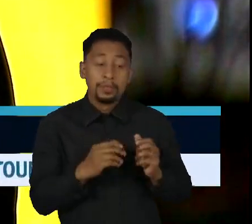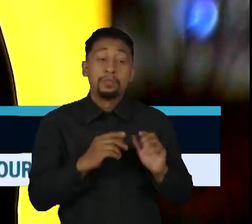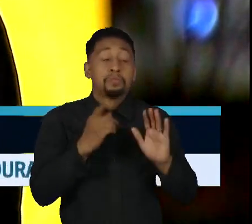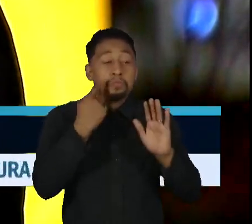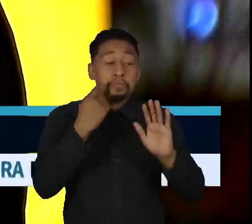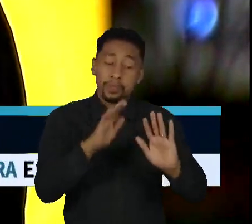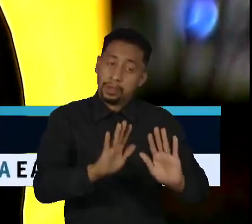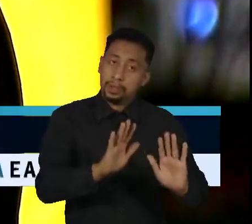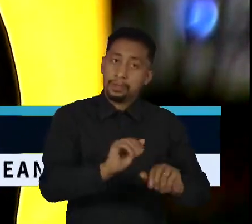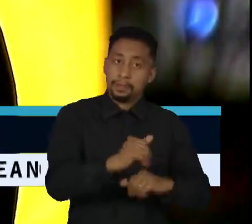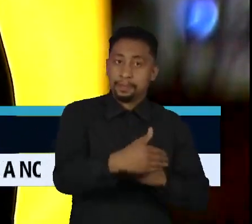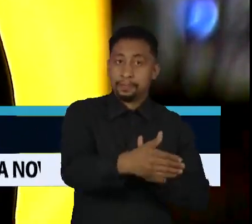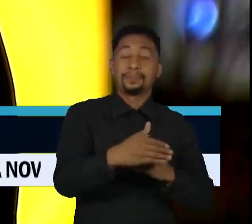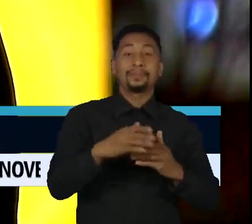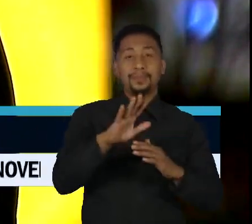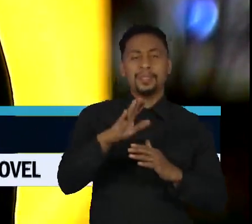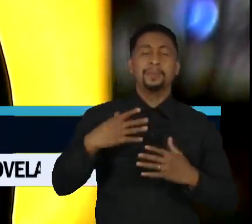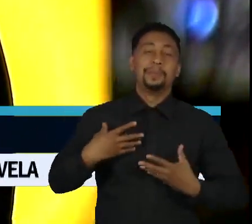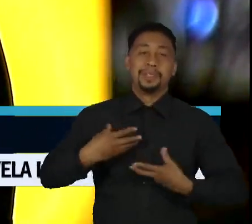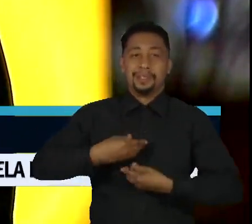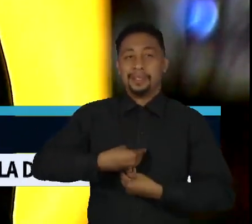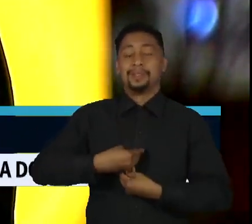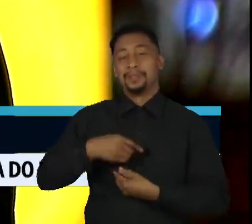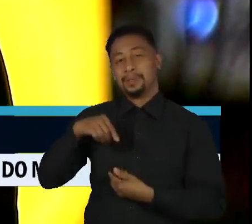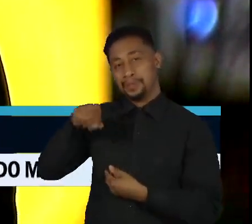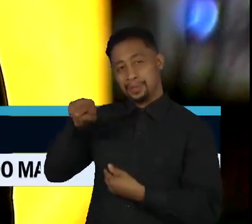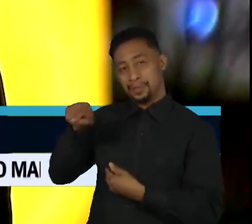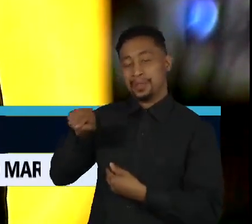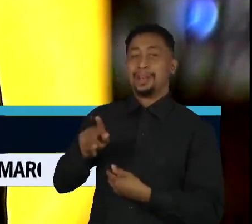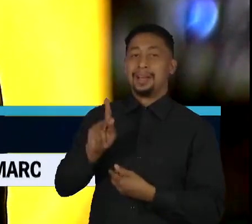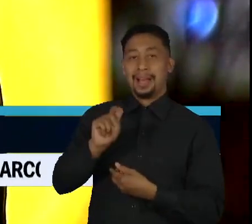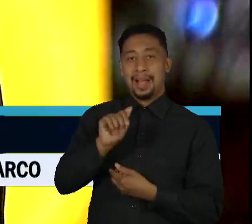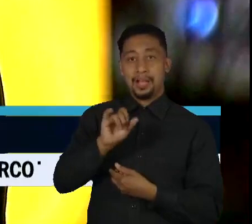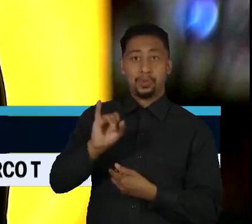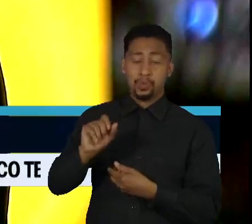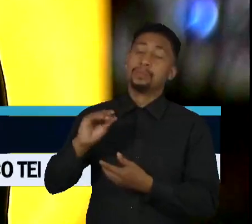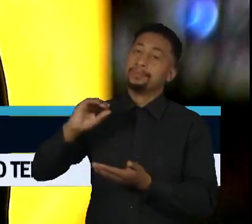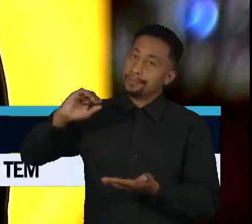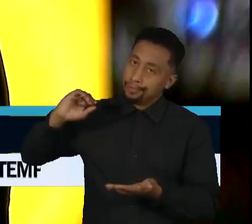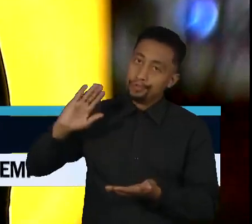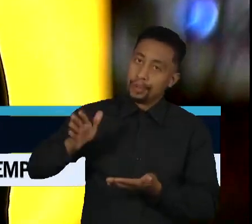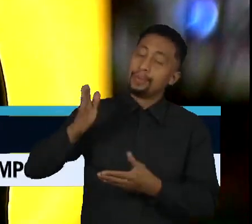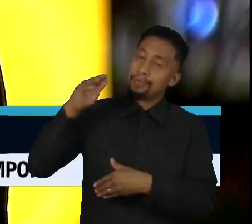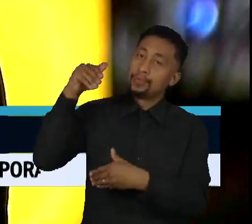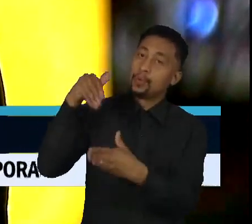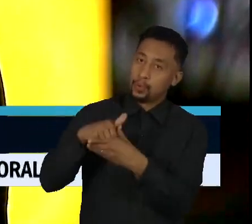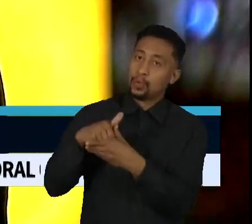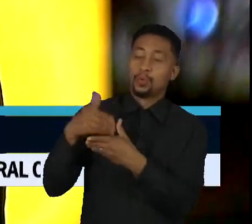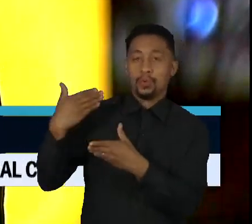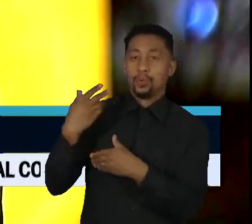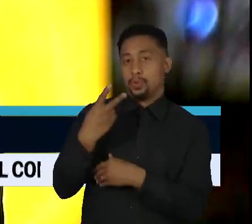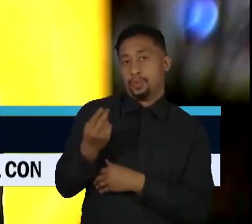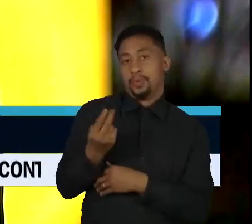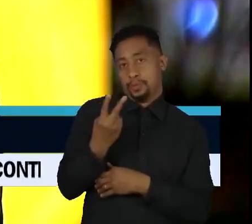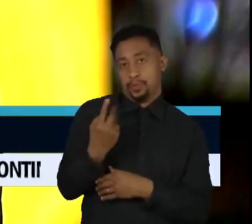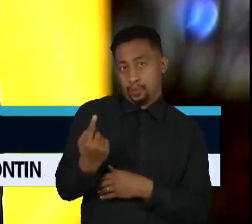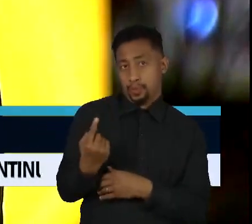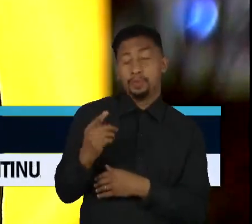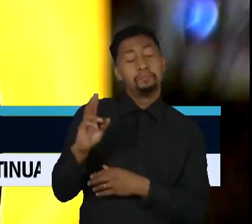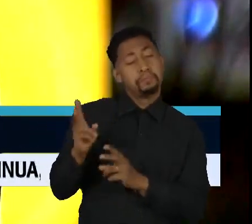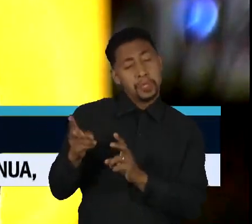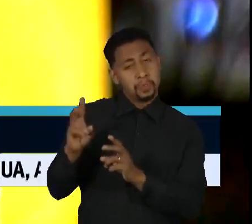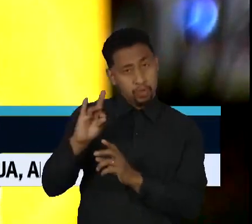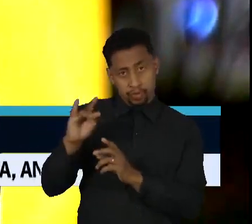Marques votou pela manutenção do marco temporal ainda em 2021. Na mesma sessão, o relator,